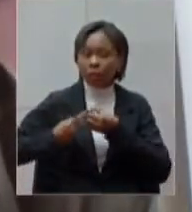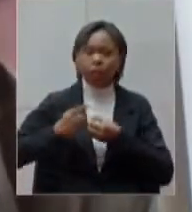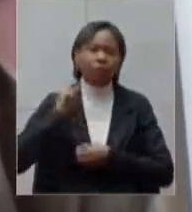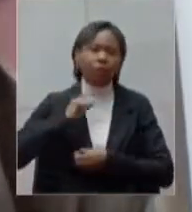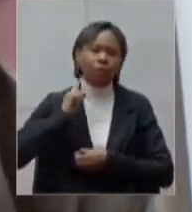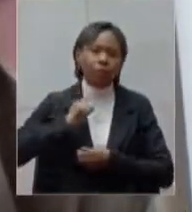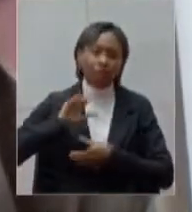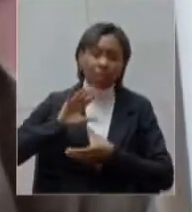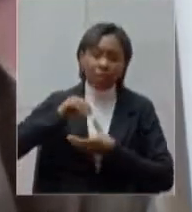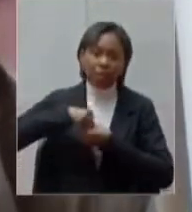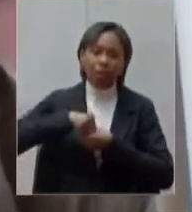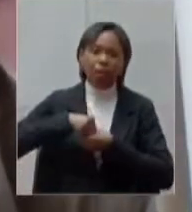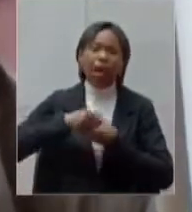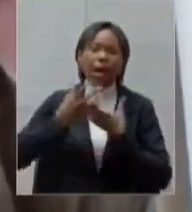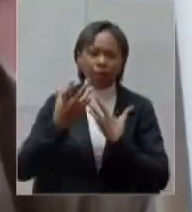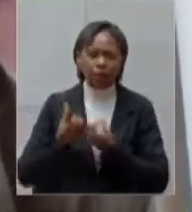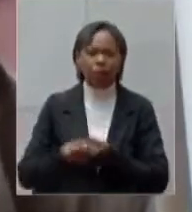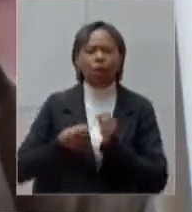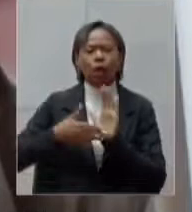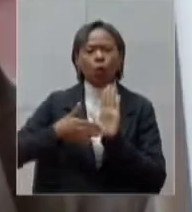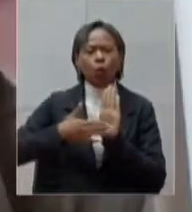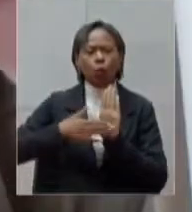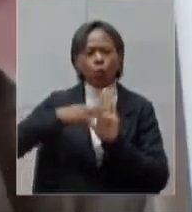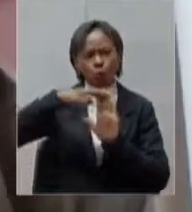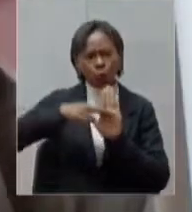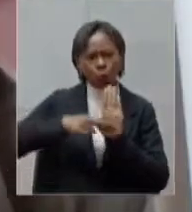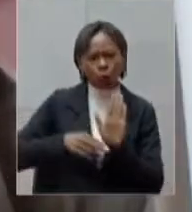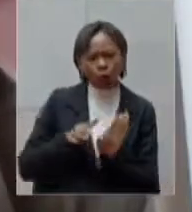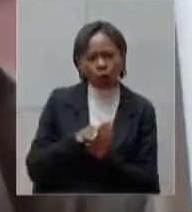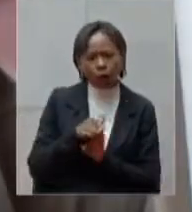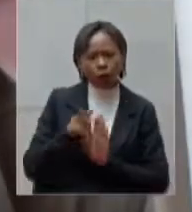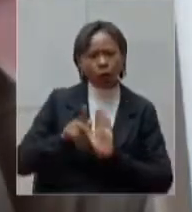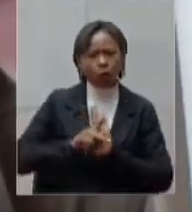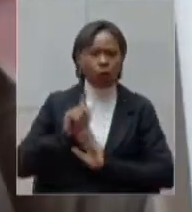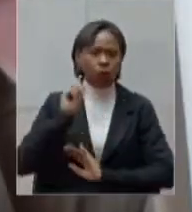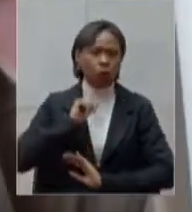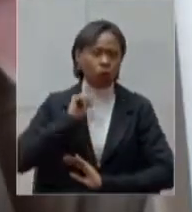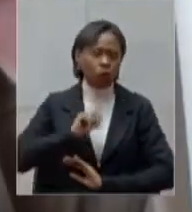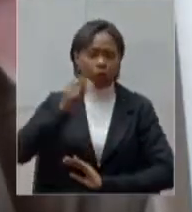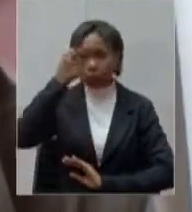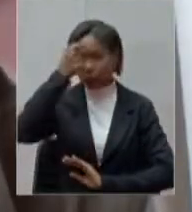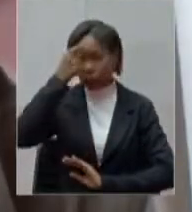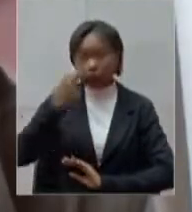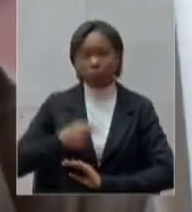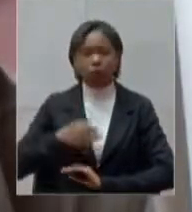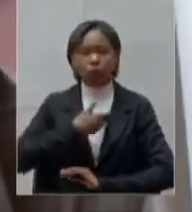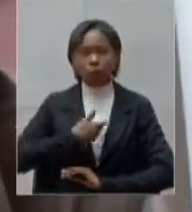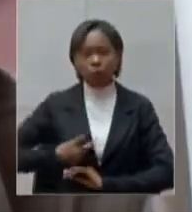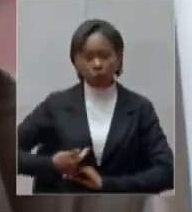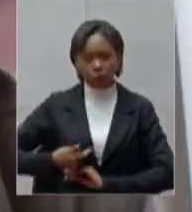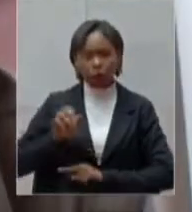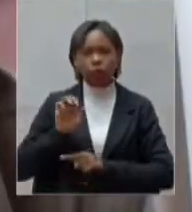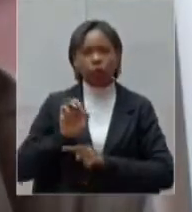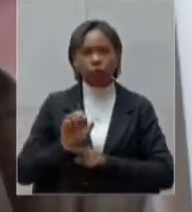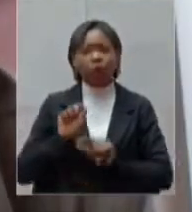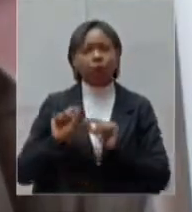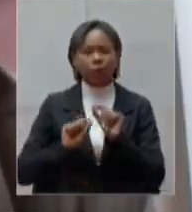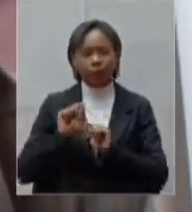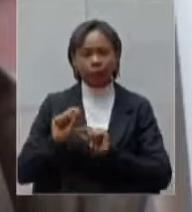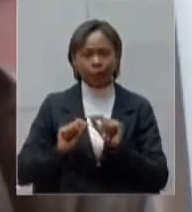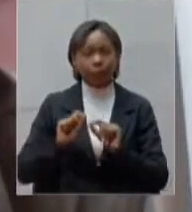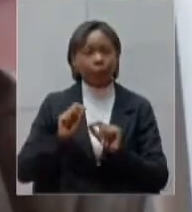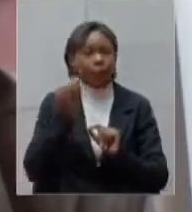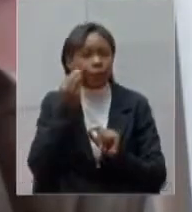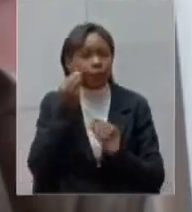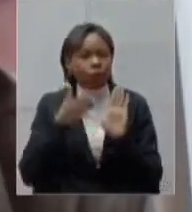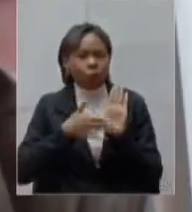Minos Consciente porque entendemos ter nessa ação do governo do estado uma possibilidade de proposição